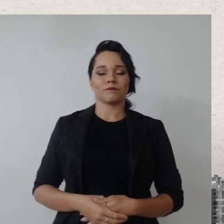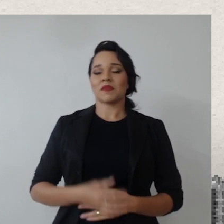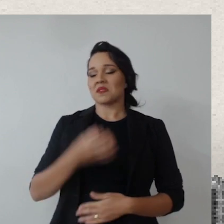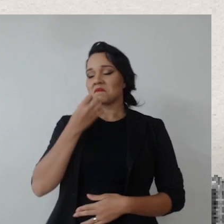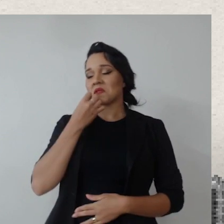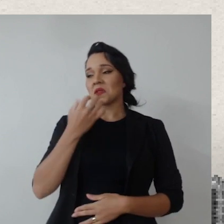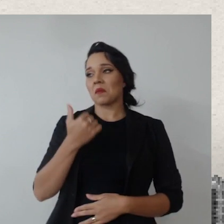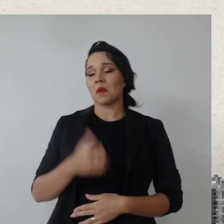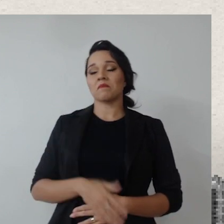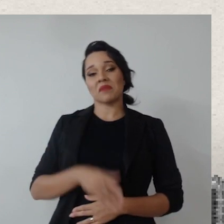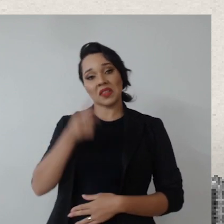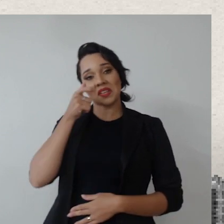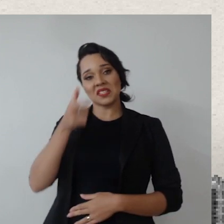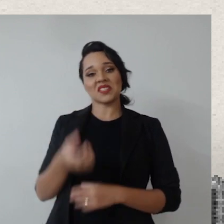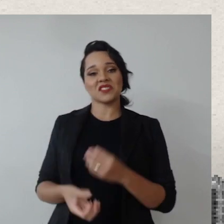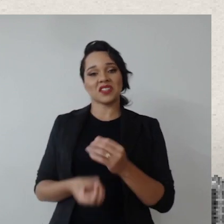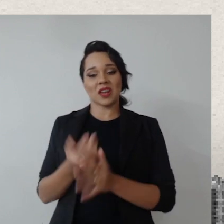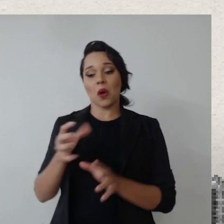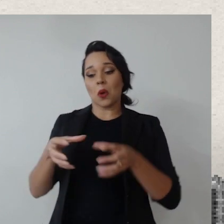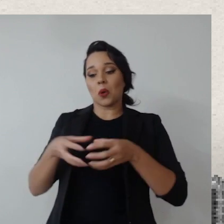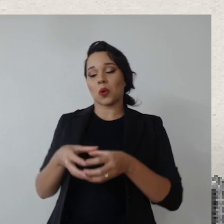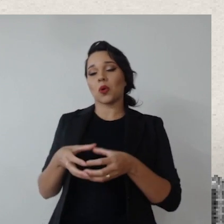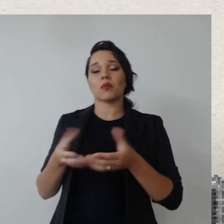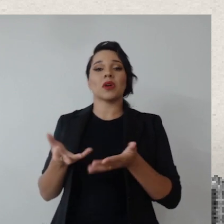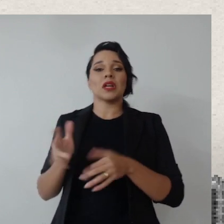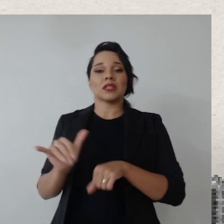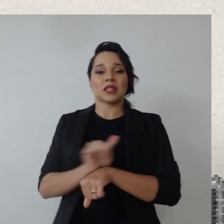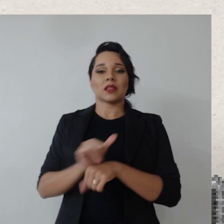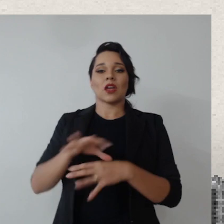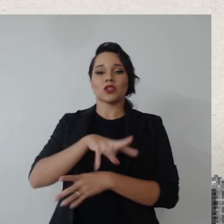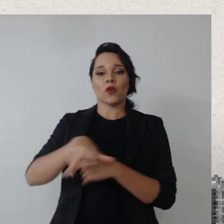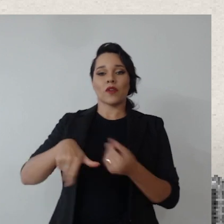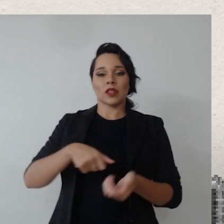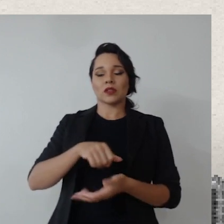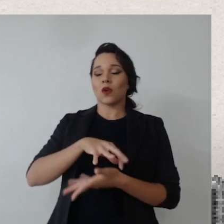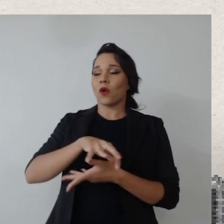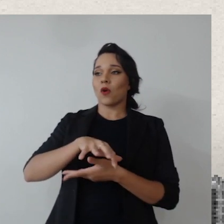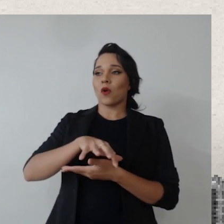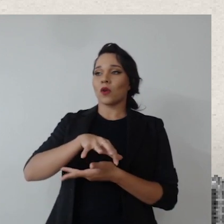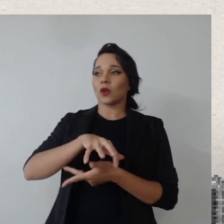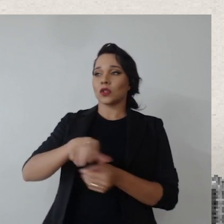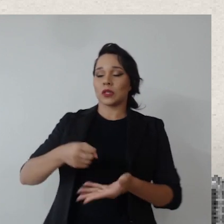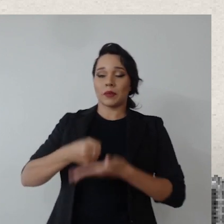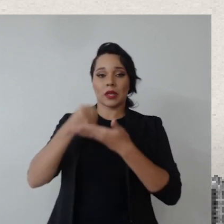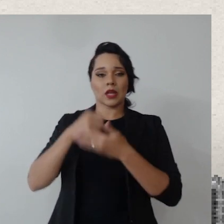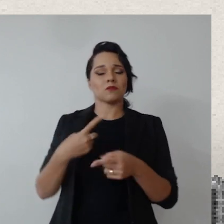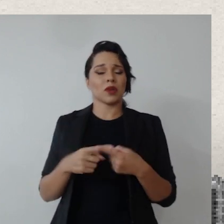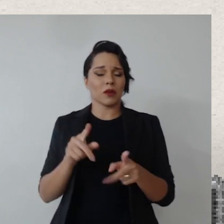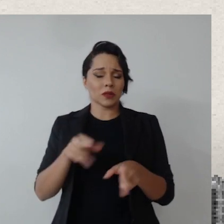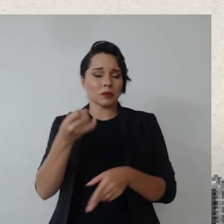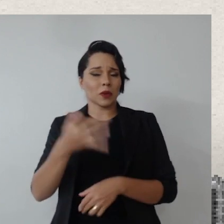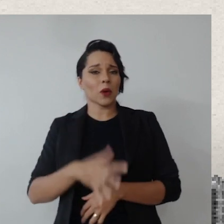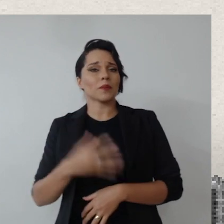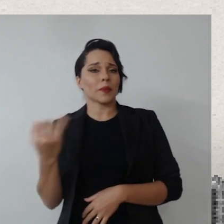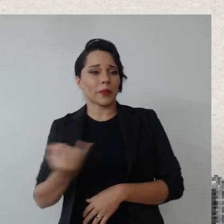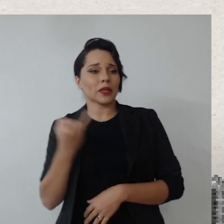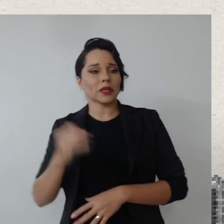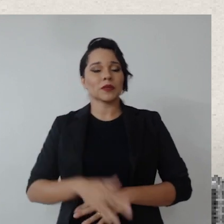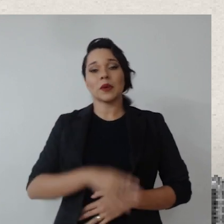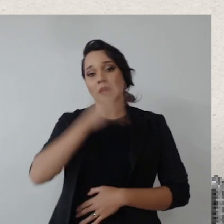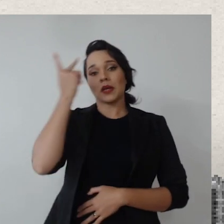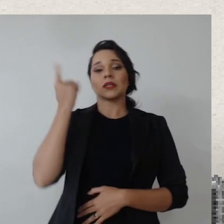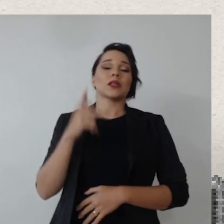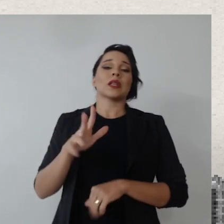Bom, Carlos, assim, eu acho muito interessante criar um comitê de governança e sustentabilidade, porque faz-se necessário, como você falou, por exemplo,